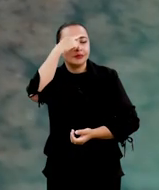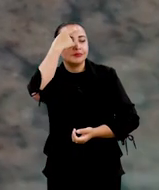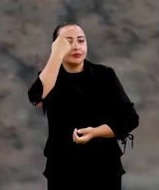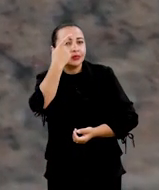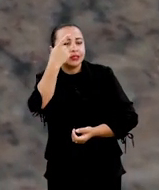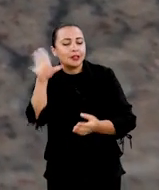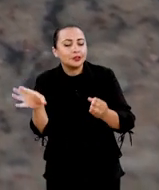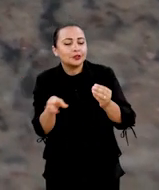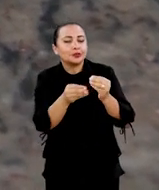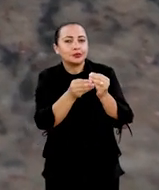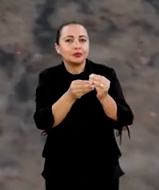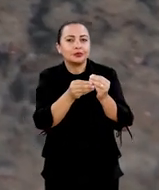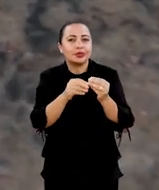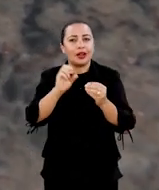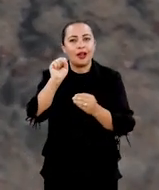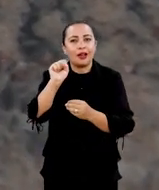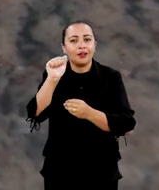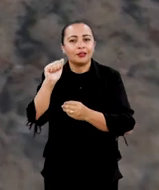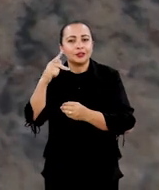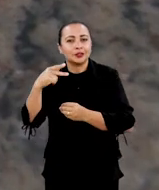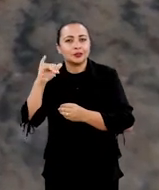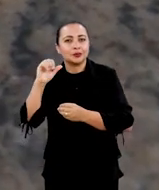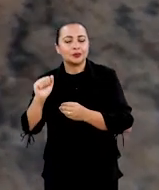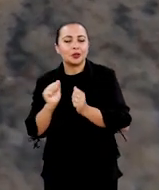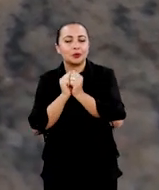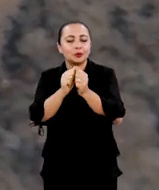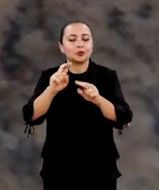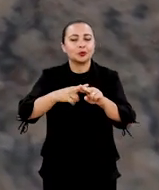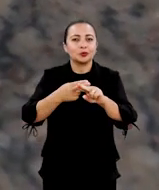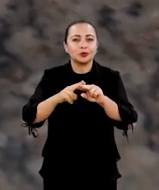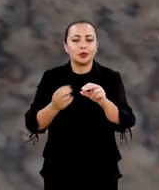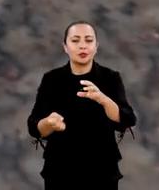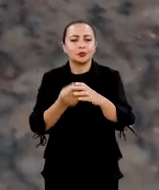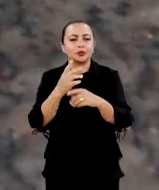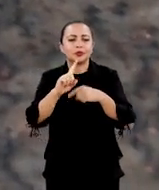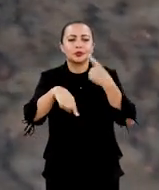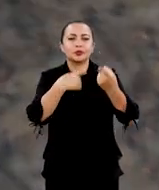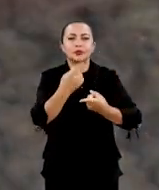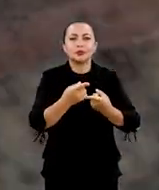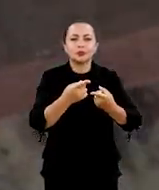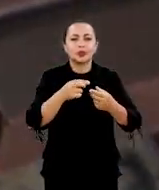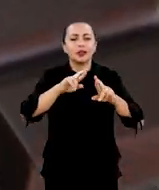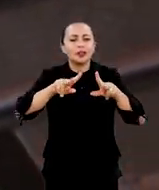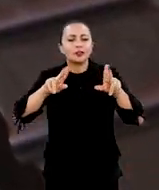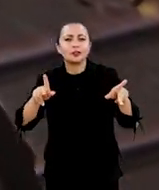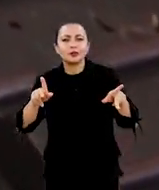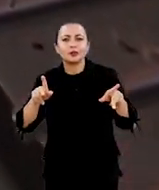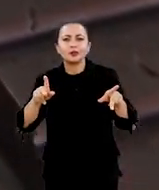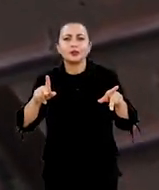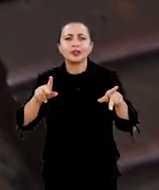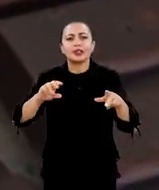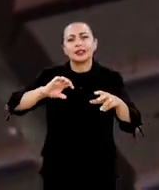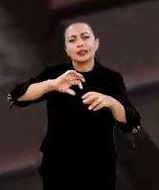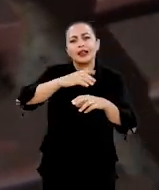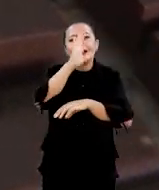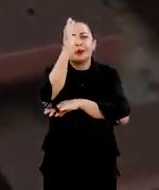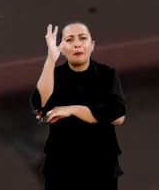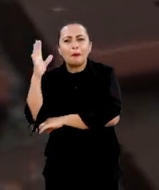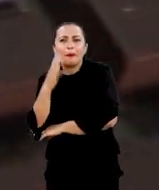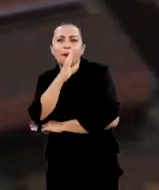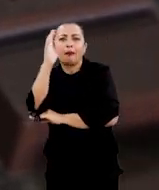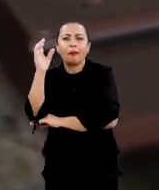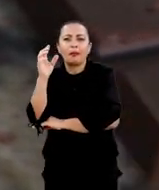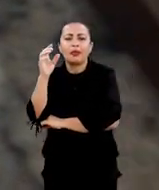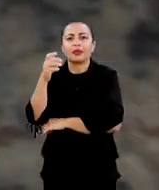A ideia de adicionar a sapucaia ao chocolate surgiu a partir das diferentes espécies de